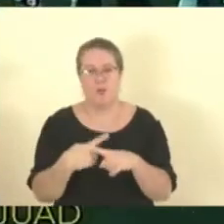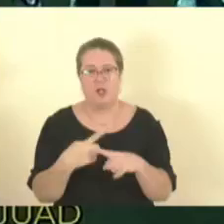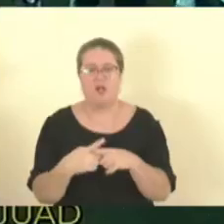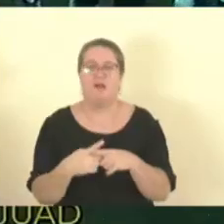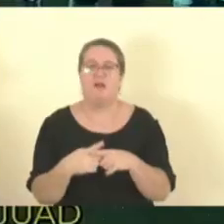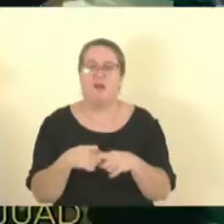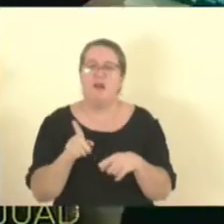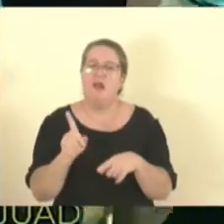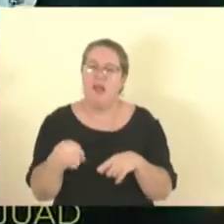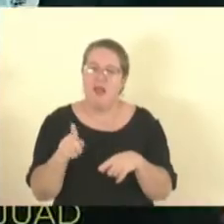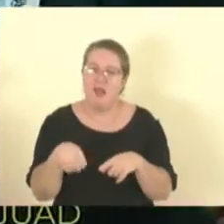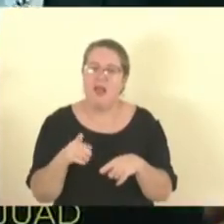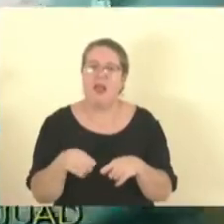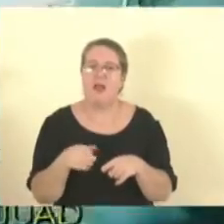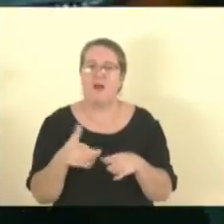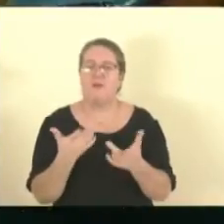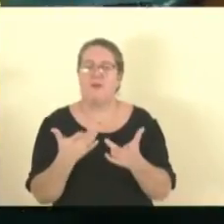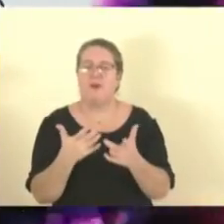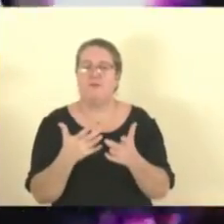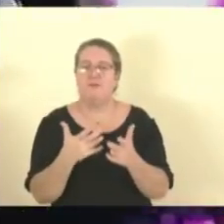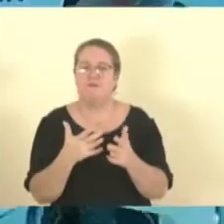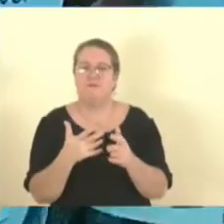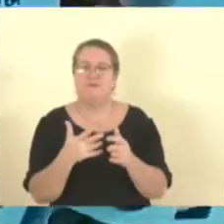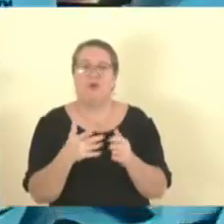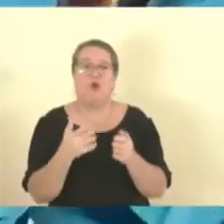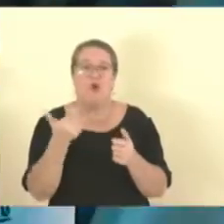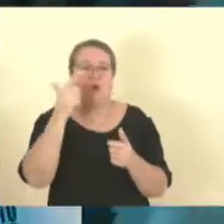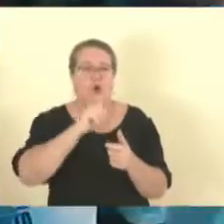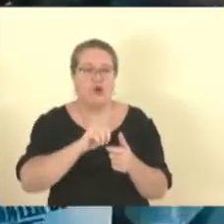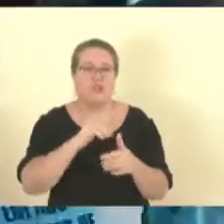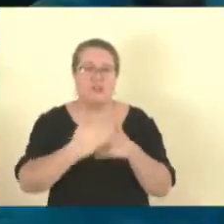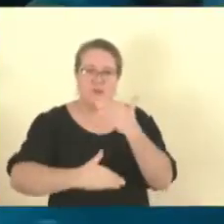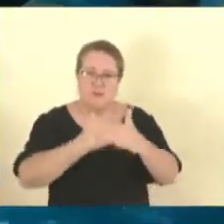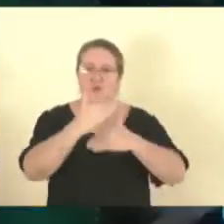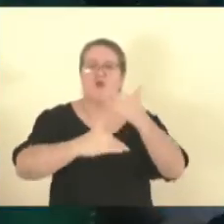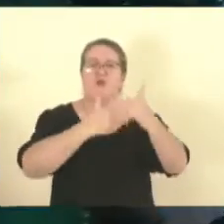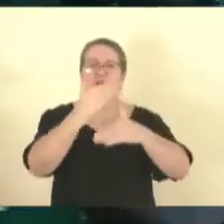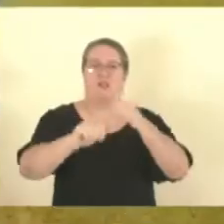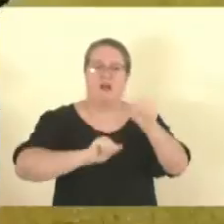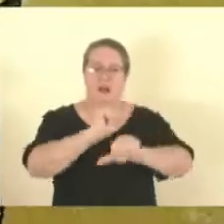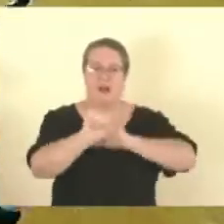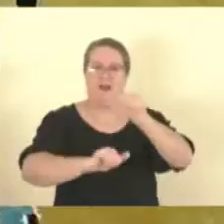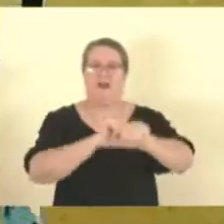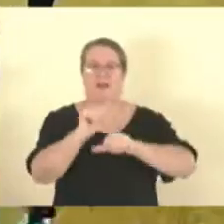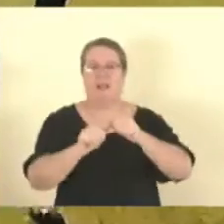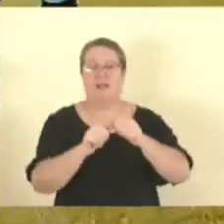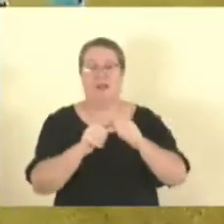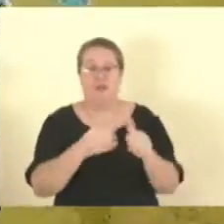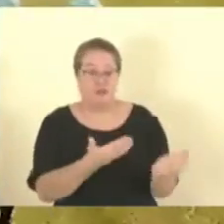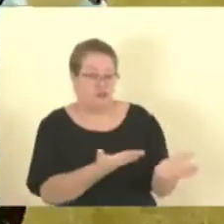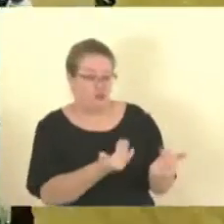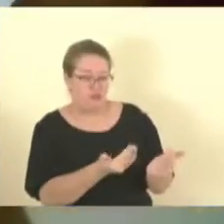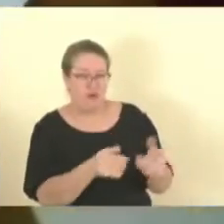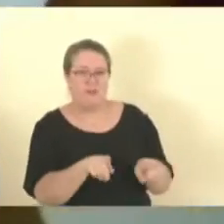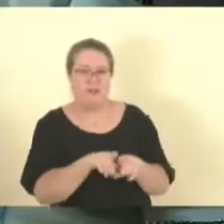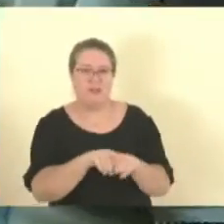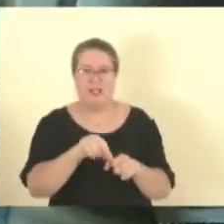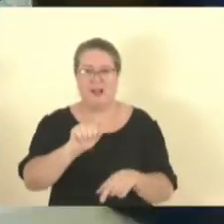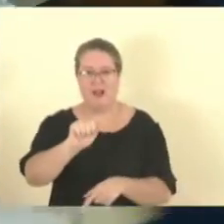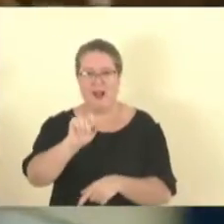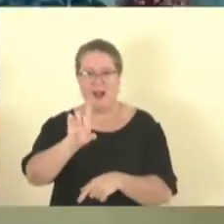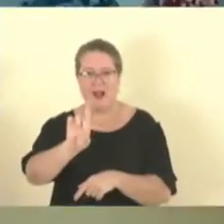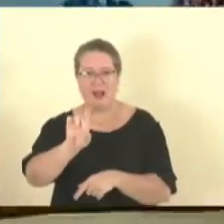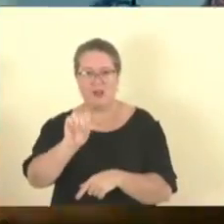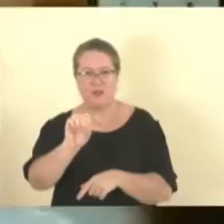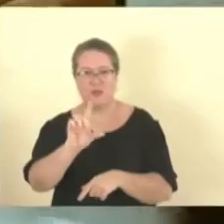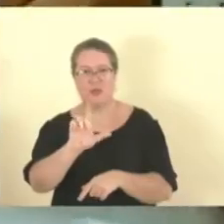ferramenta que traz mudança, não só na vida da criança, do júnior, do adolescente, mas também da sua família